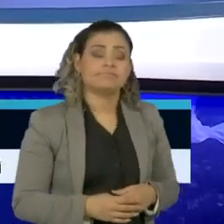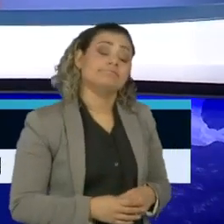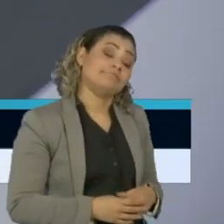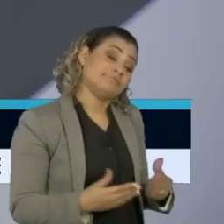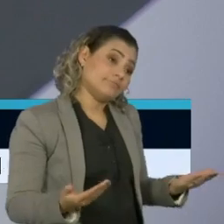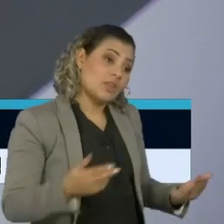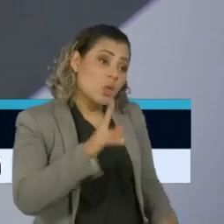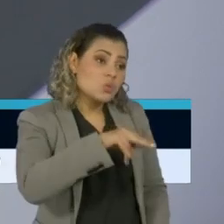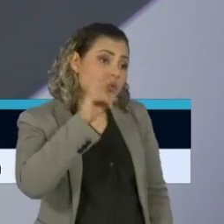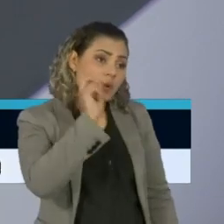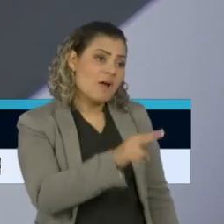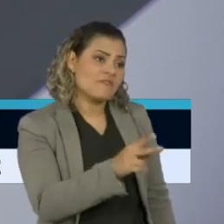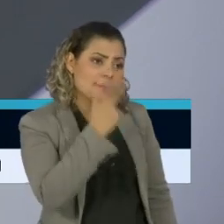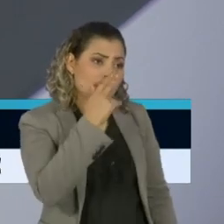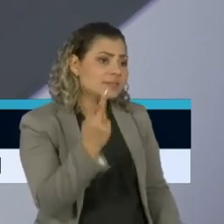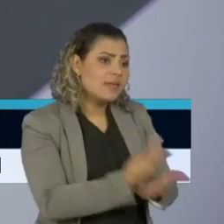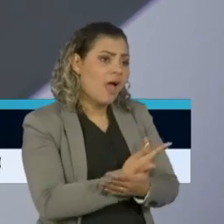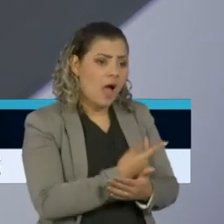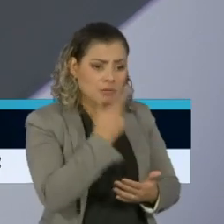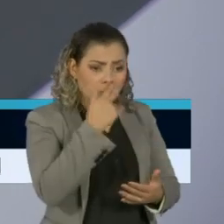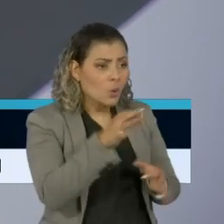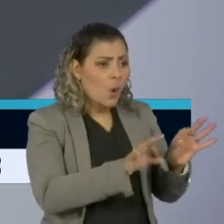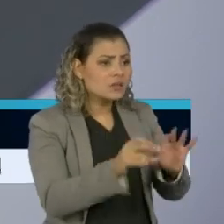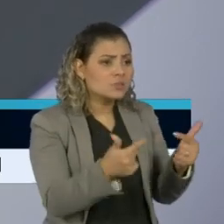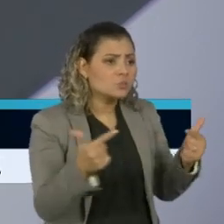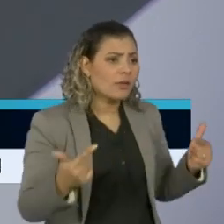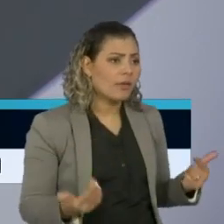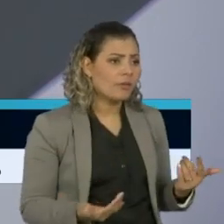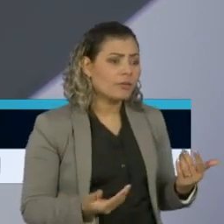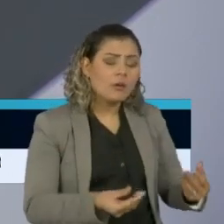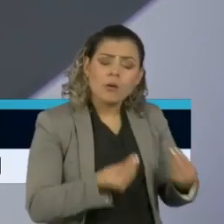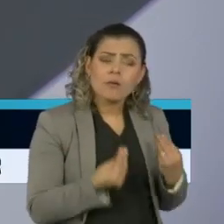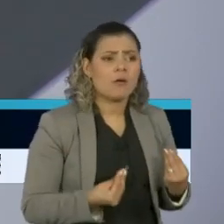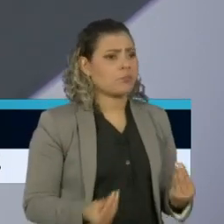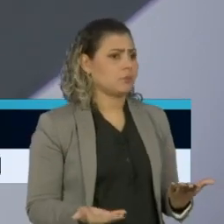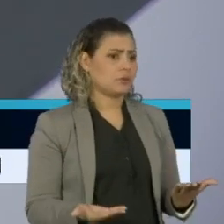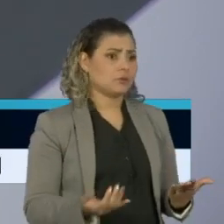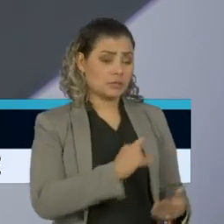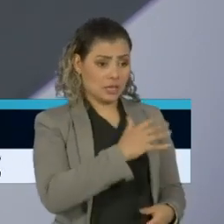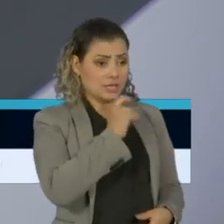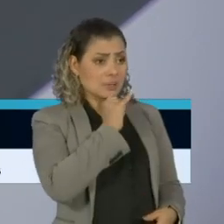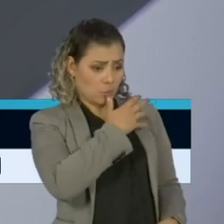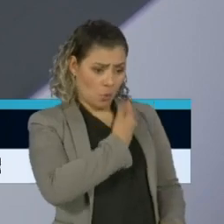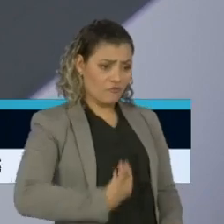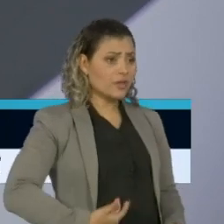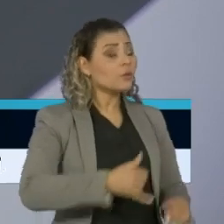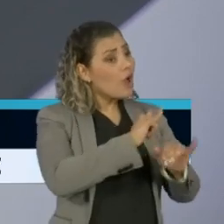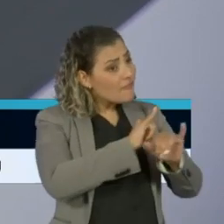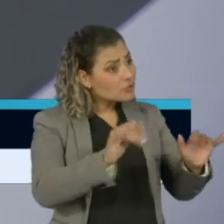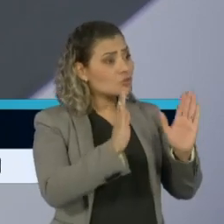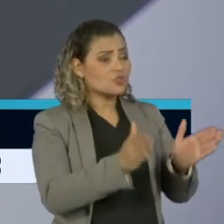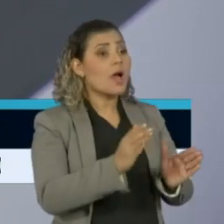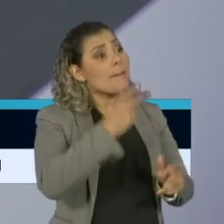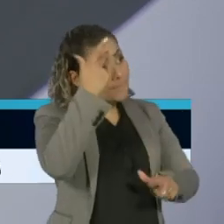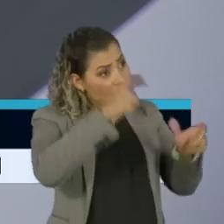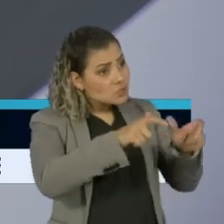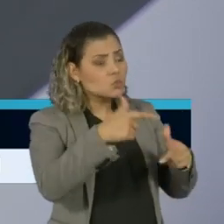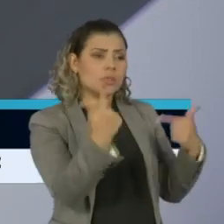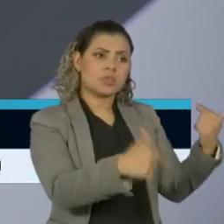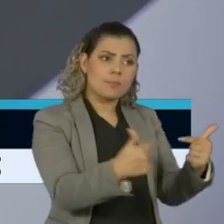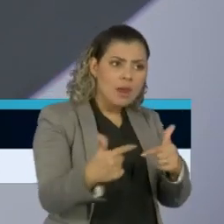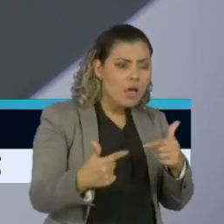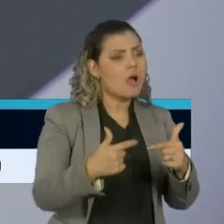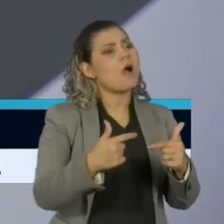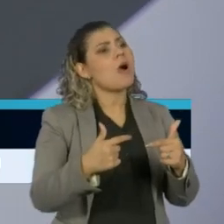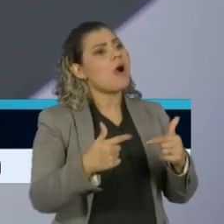Eu nunca vi uma coisa tão mal feita na vida. Se você tem o governo dizendo que o essencial é as pessoas trabalharem, então